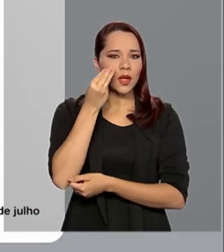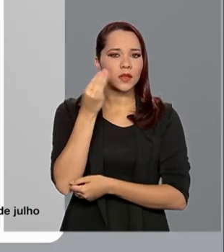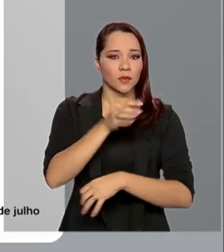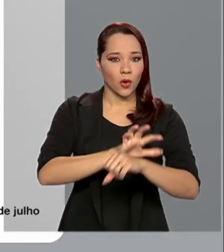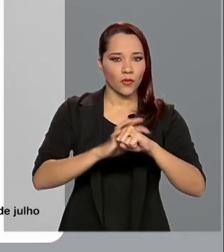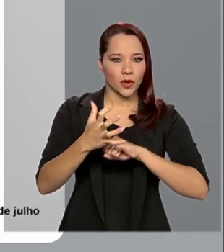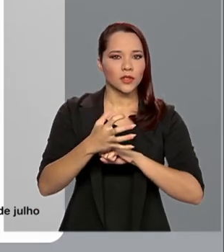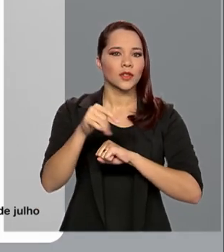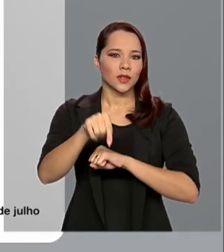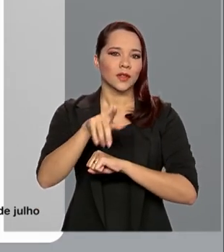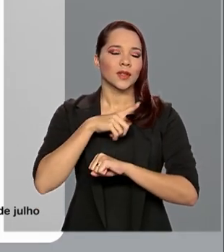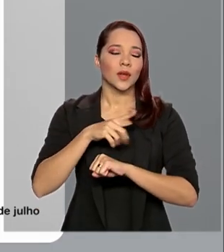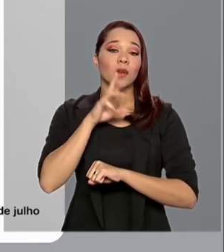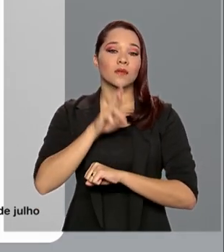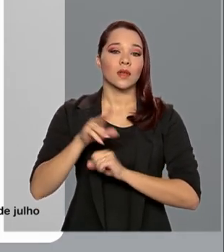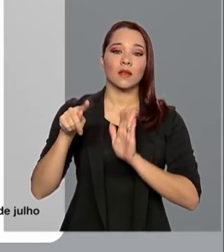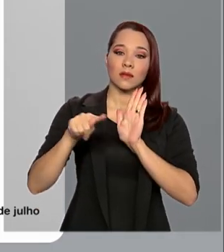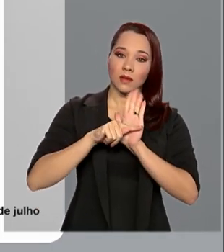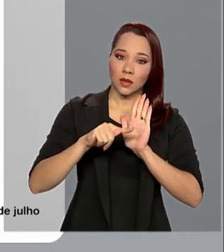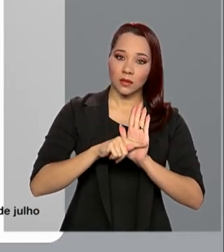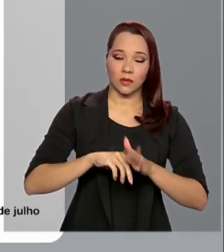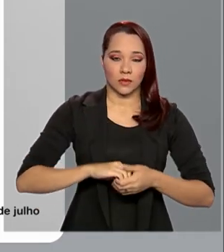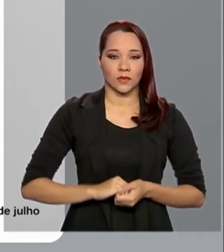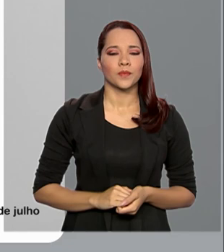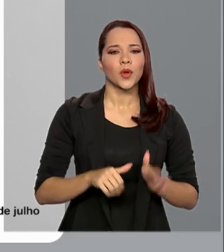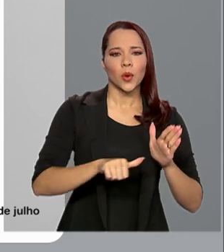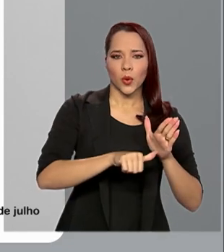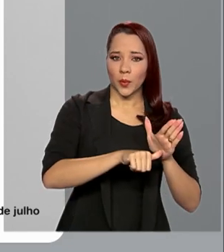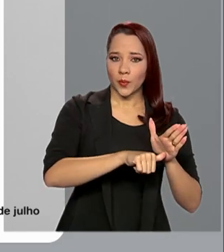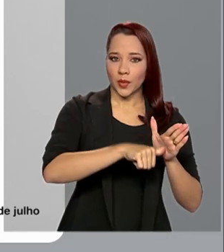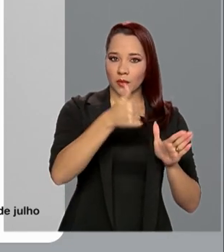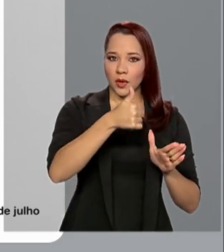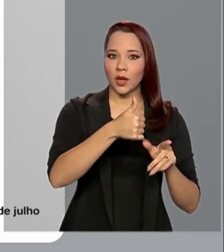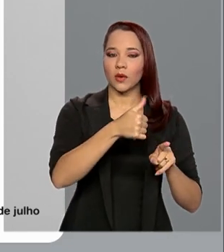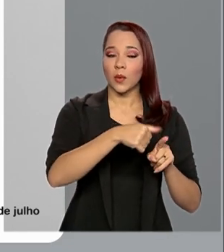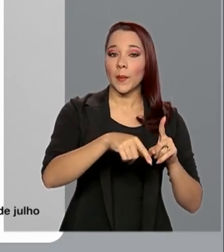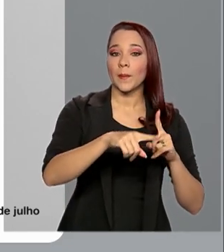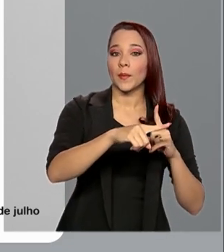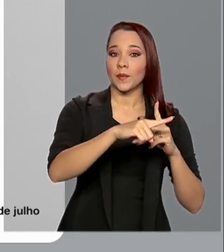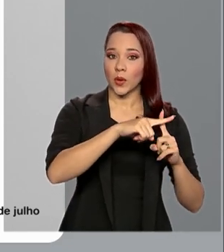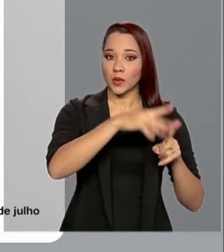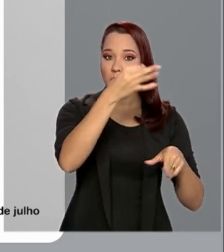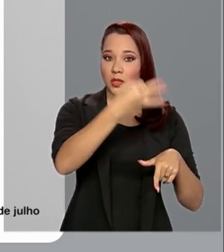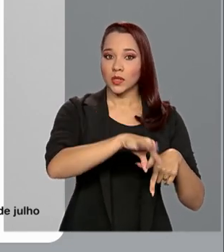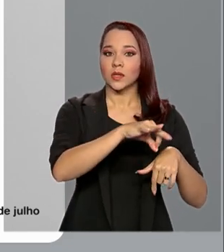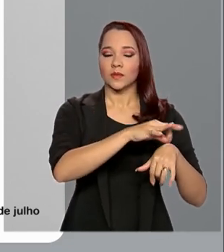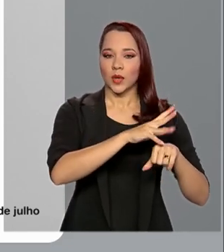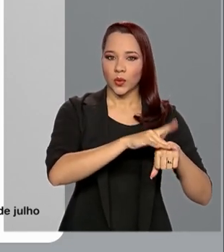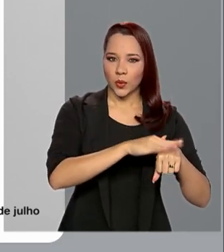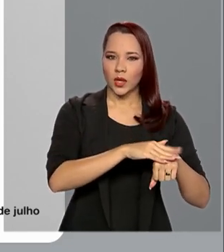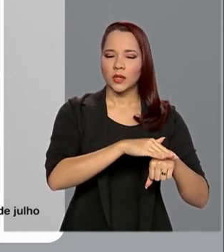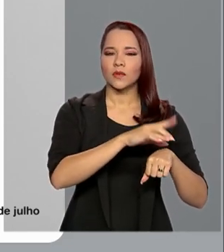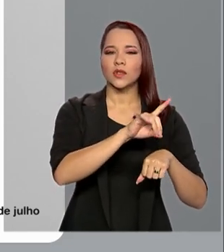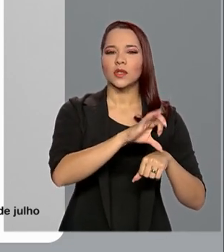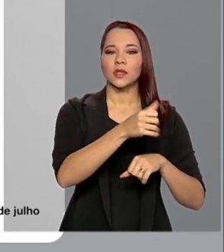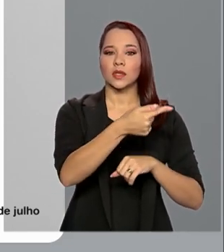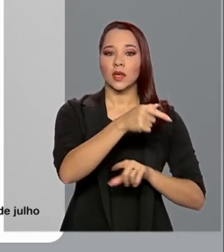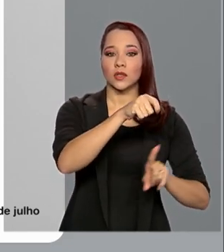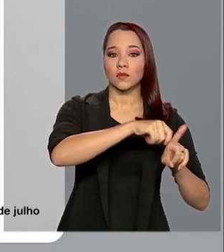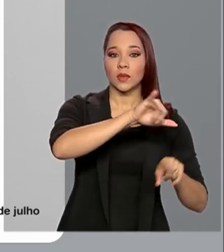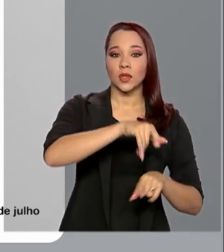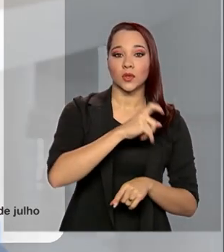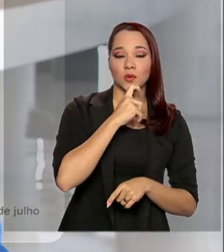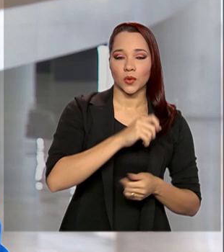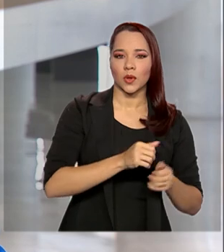e testou negativo. O primeiro exame positivo para a doença foi em 7 de julho.